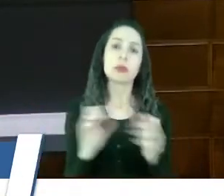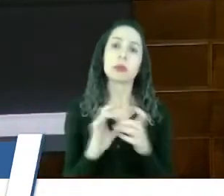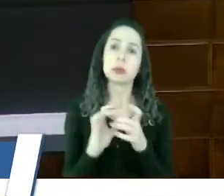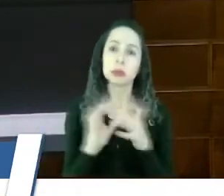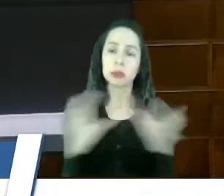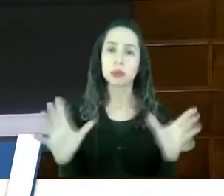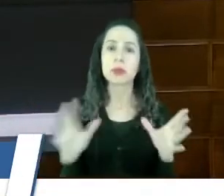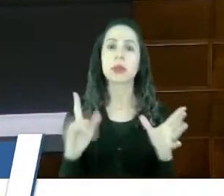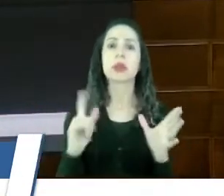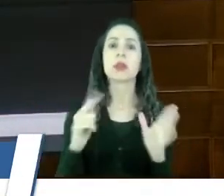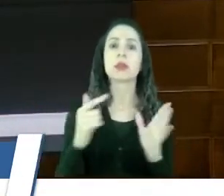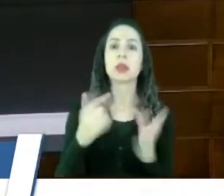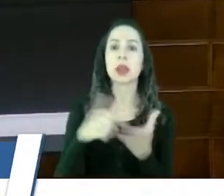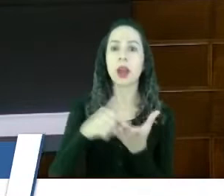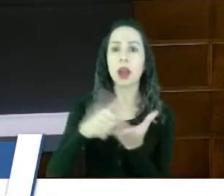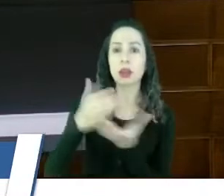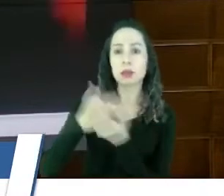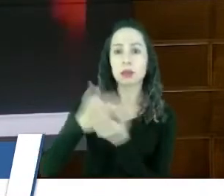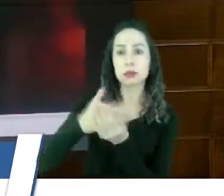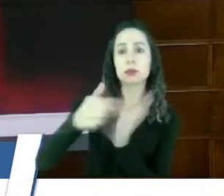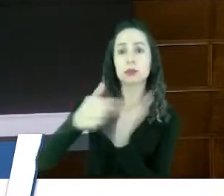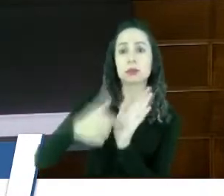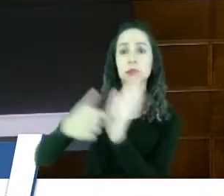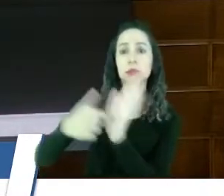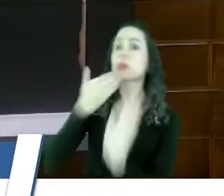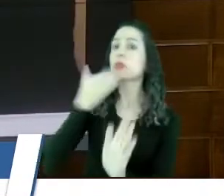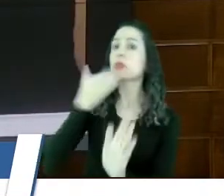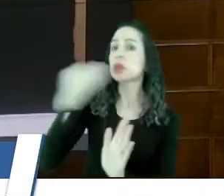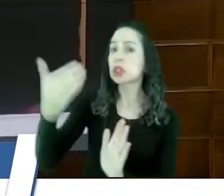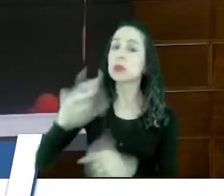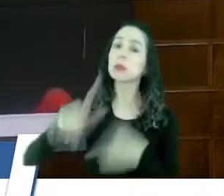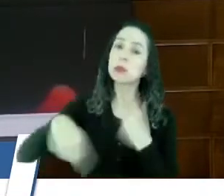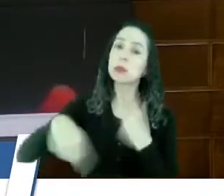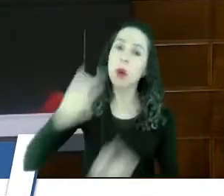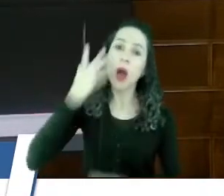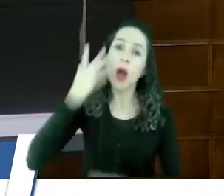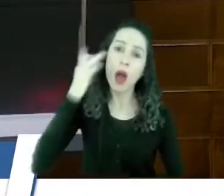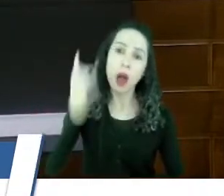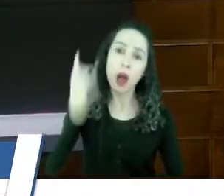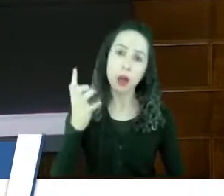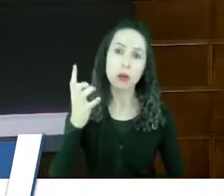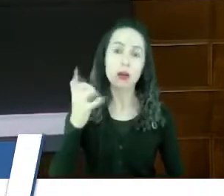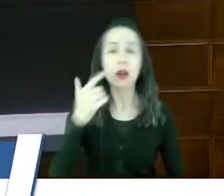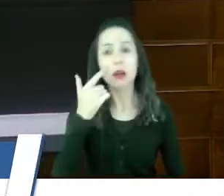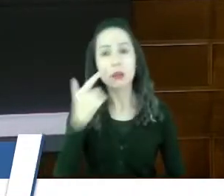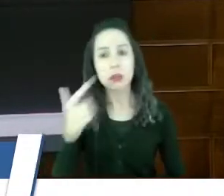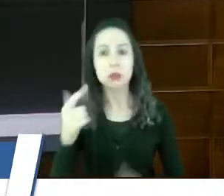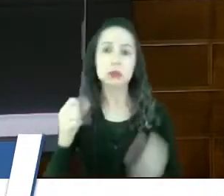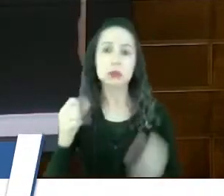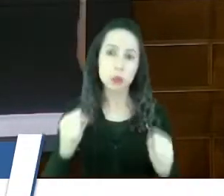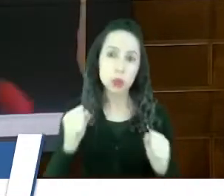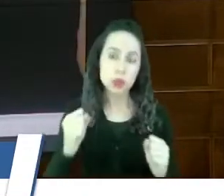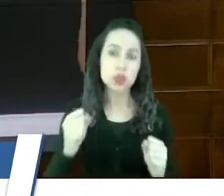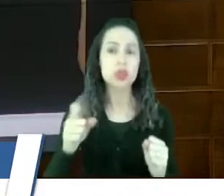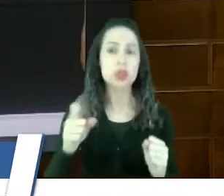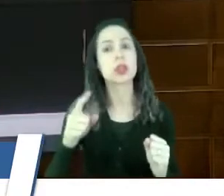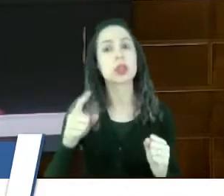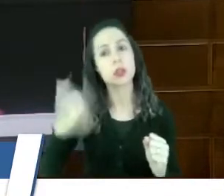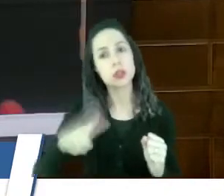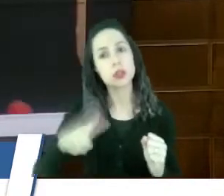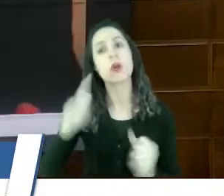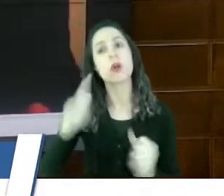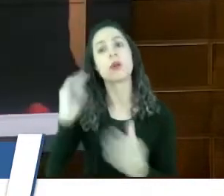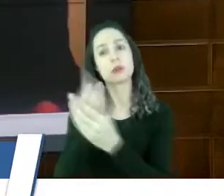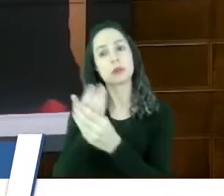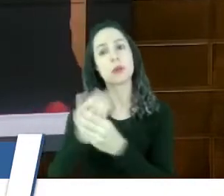autos fosse solicita requerida e eles pudessem amanhã, entendendo que haveria a possibilidade do caso, ingressar com a ação ou não.